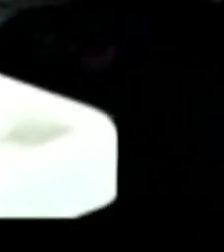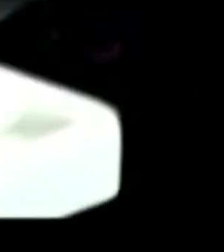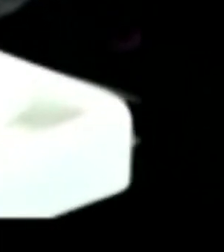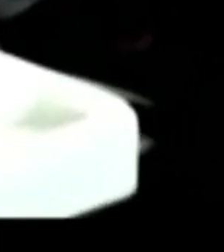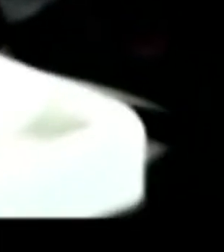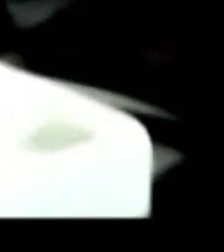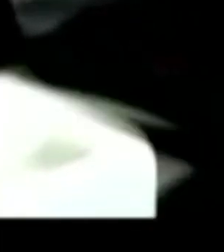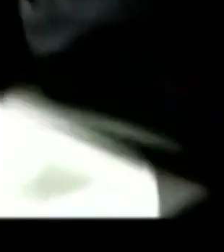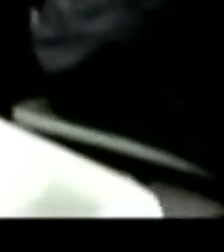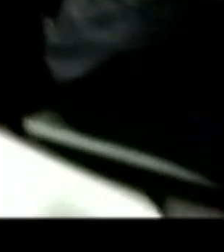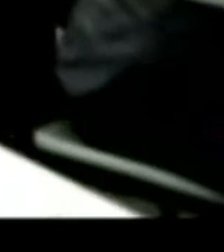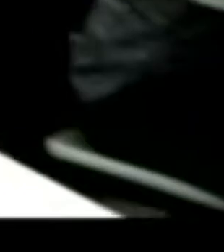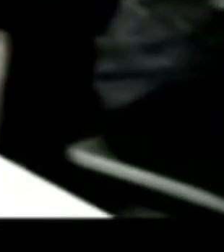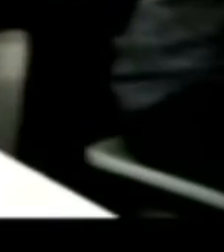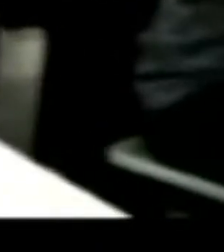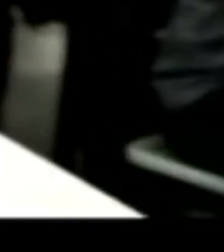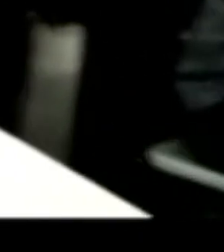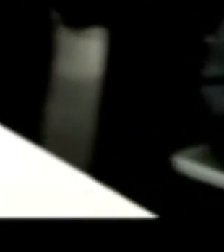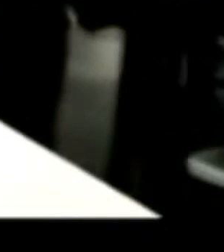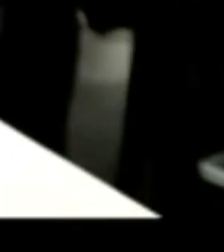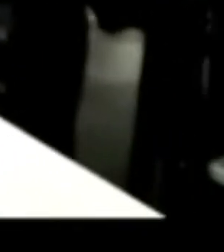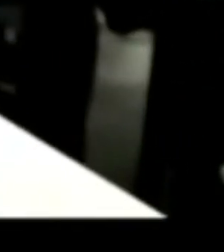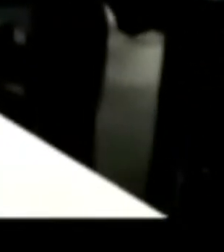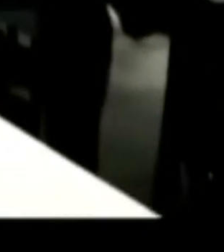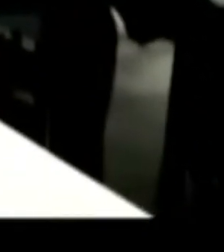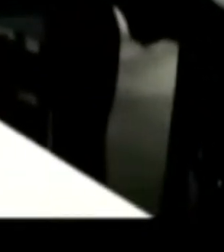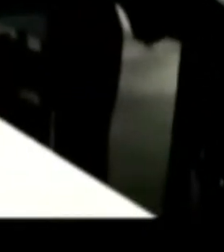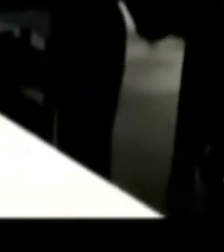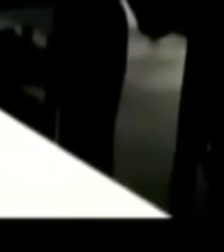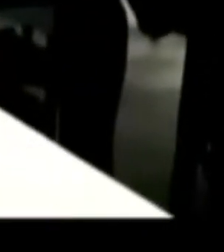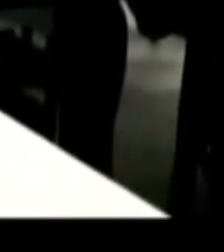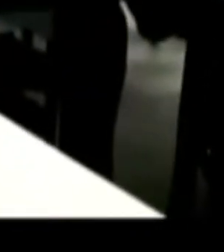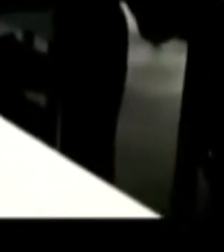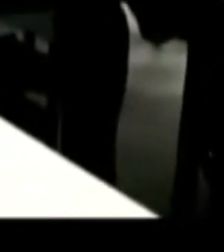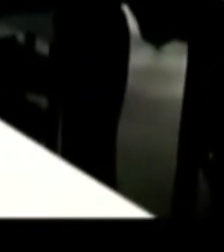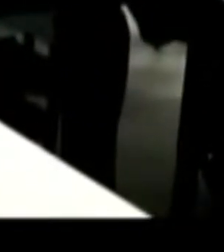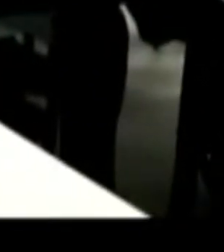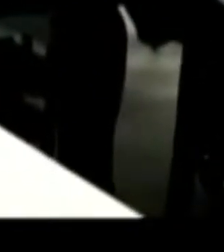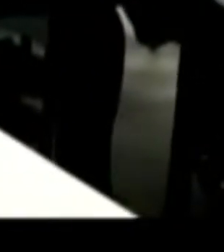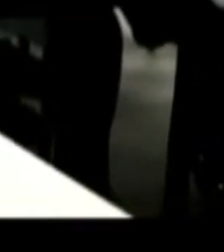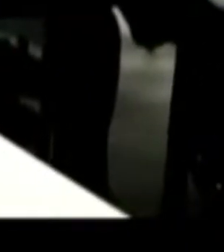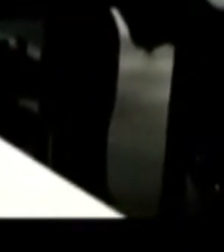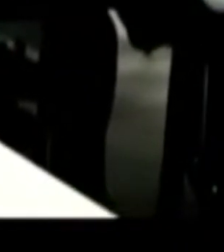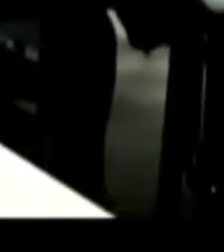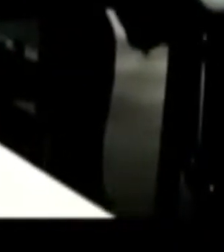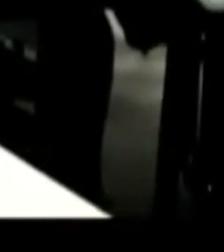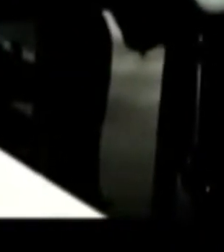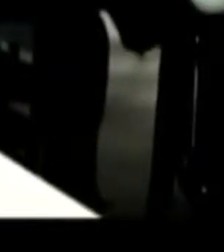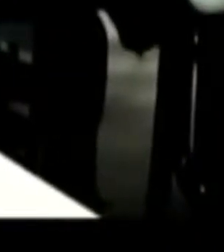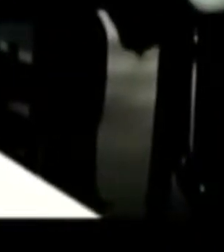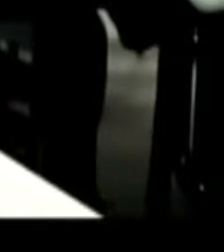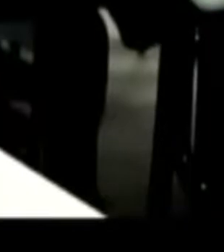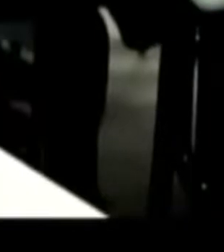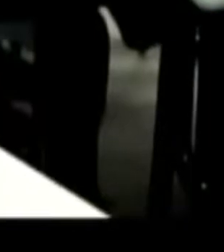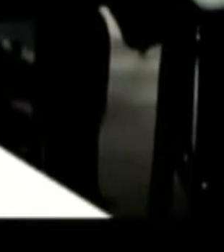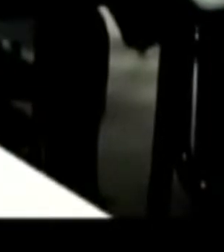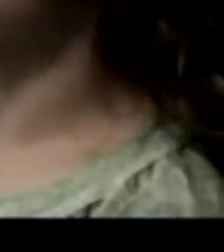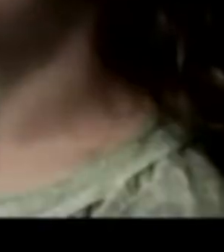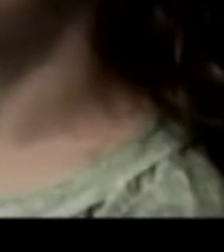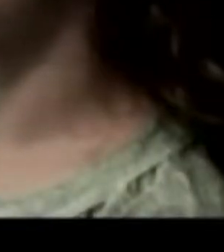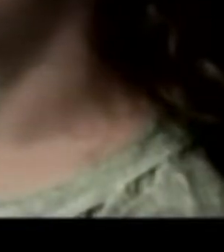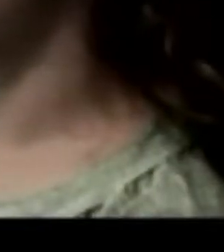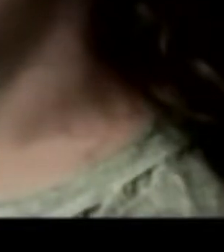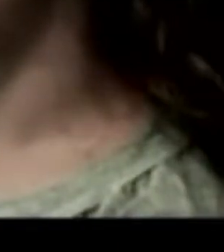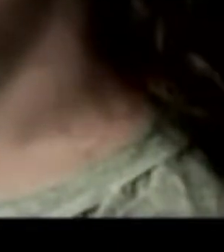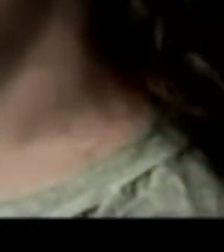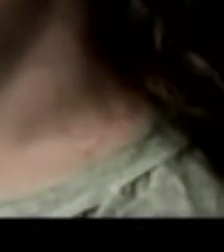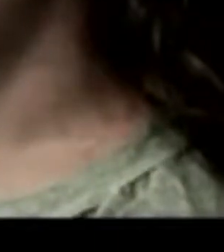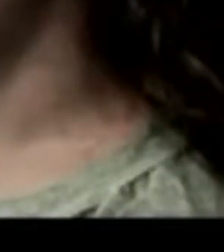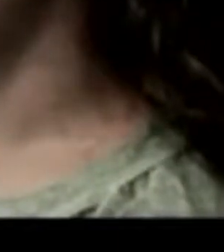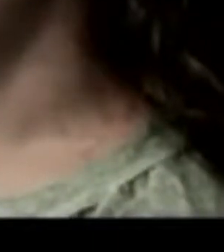que